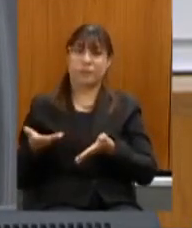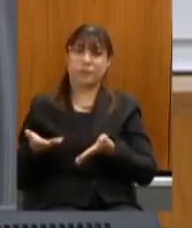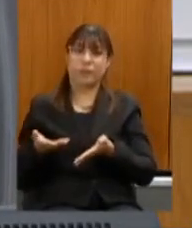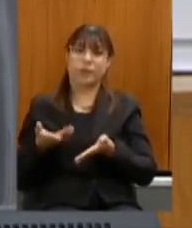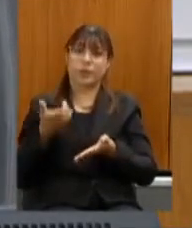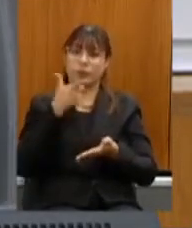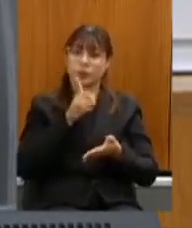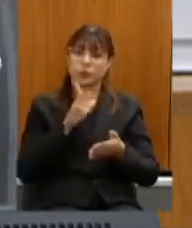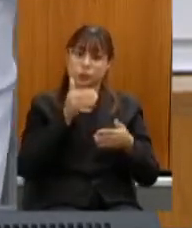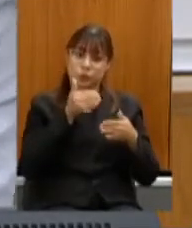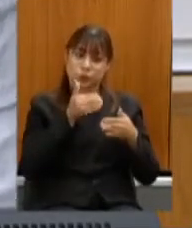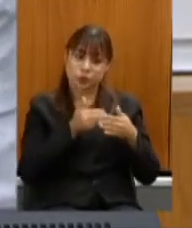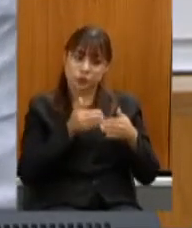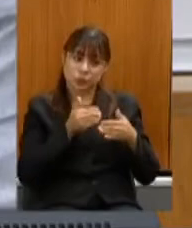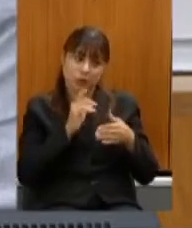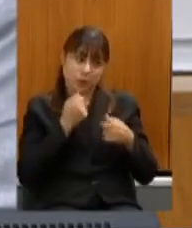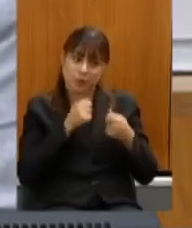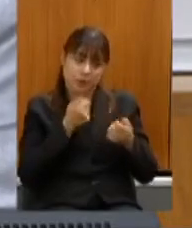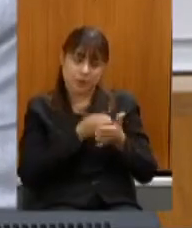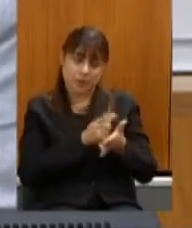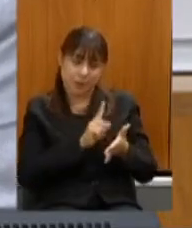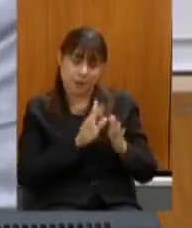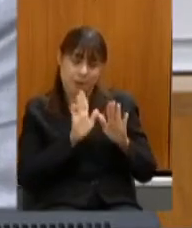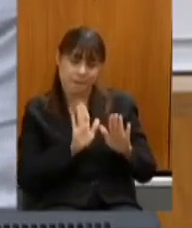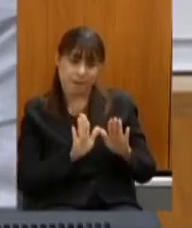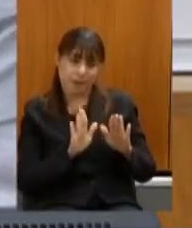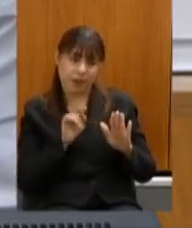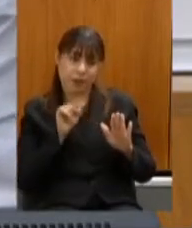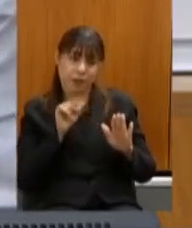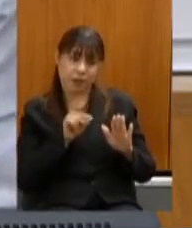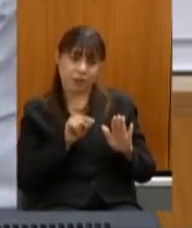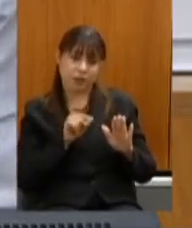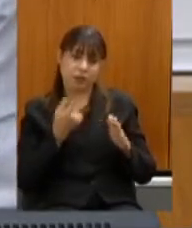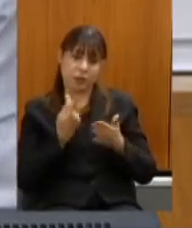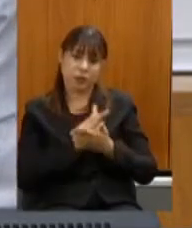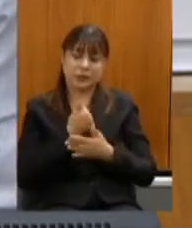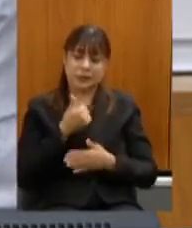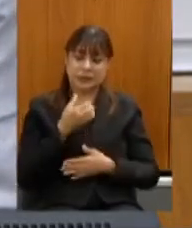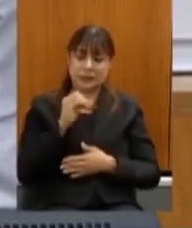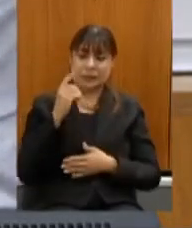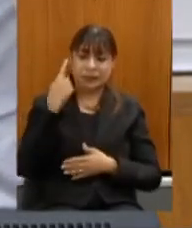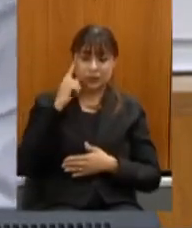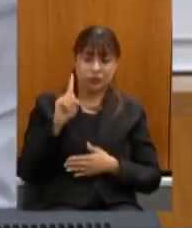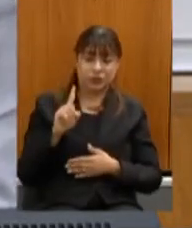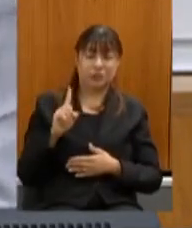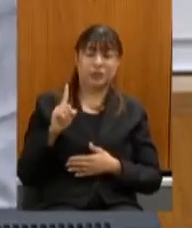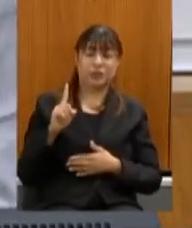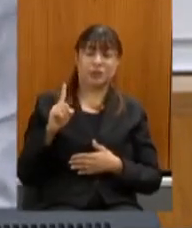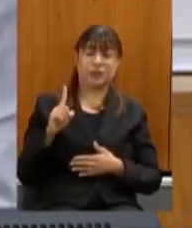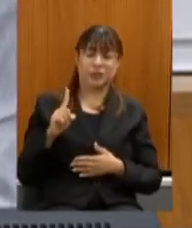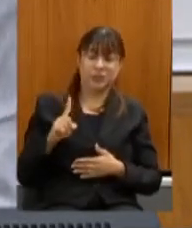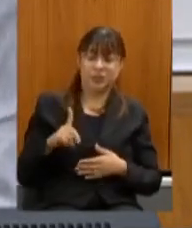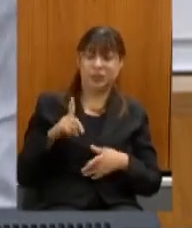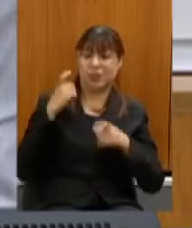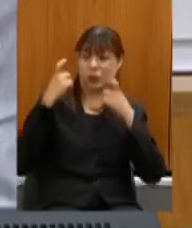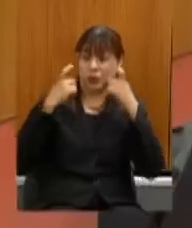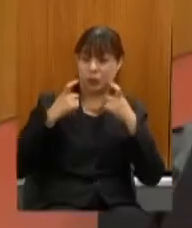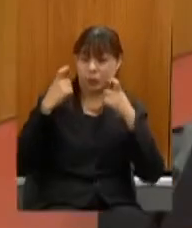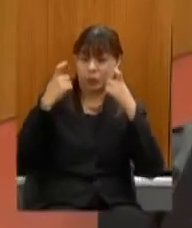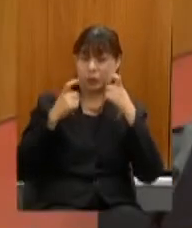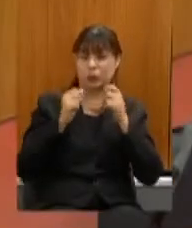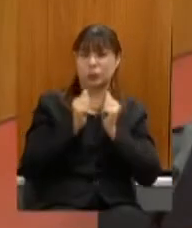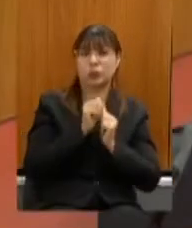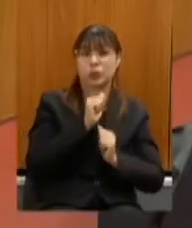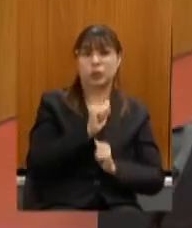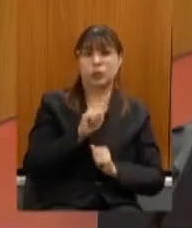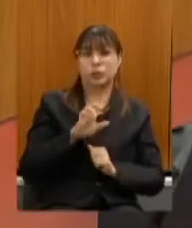isenção no entanto isso foi motivo de 10 dias de intensa reunião com a GE